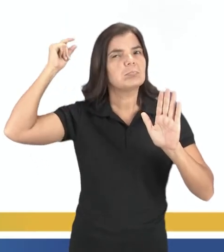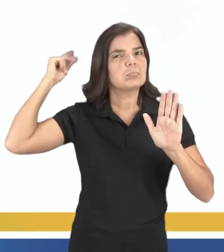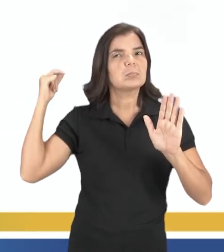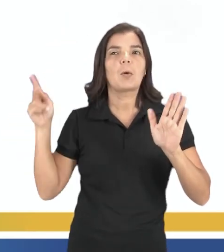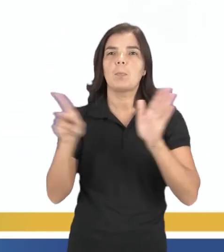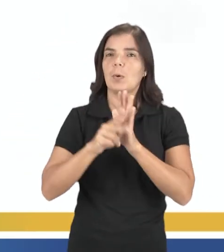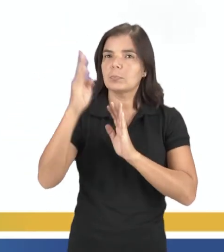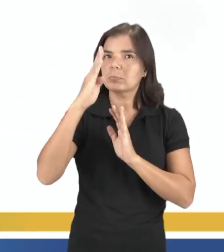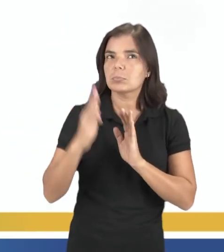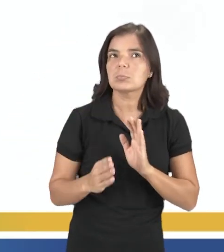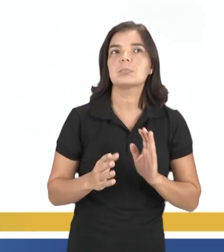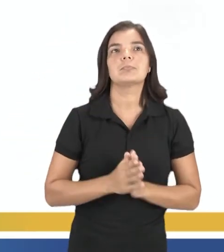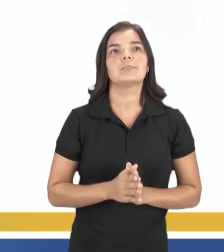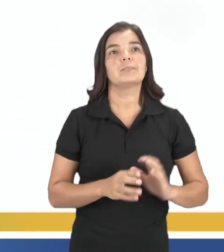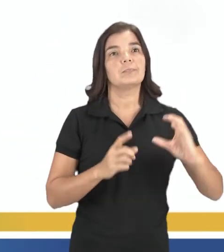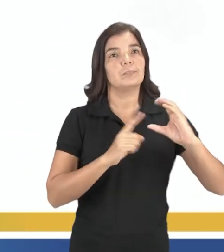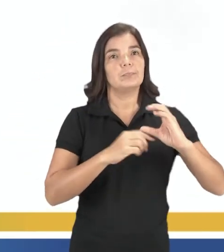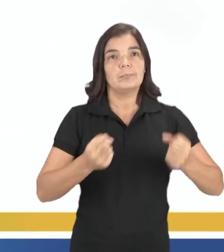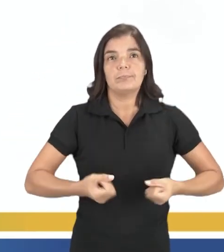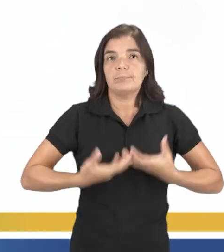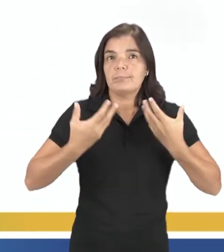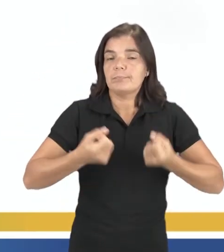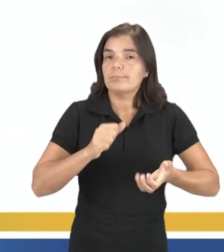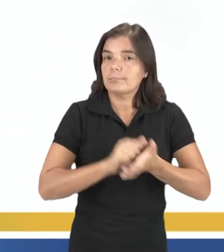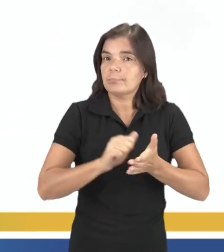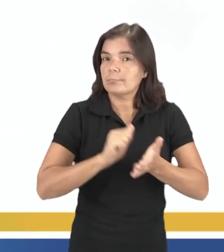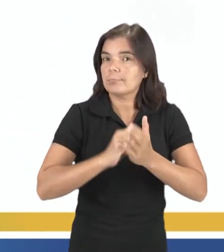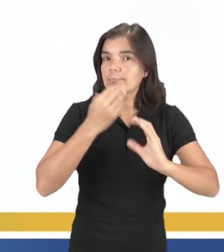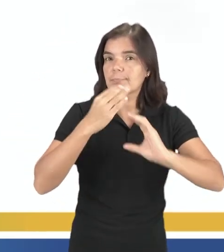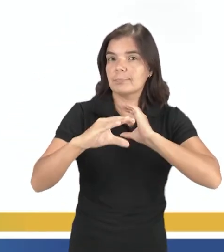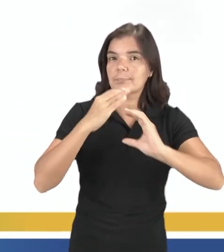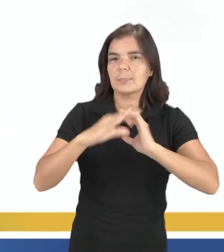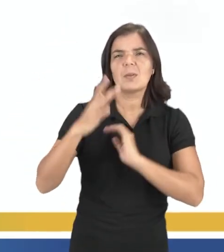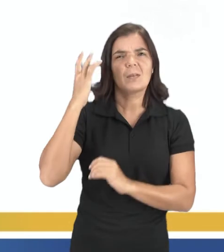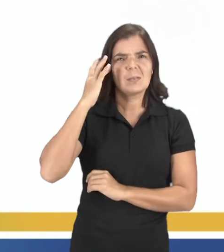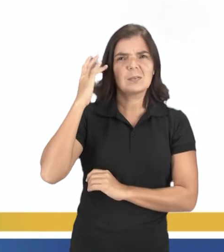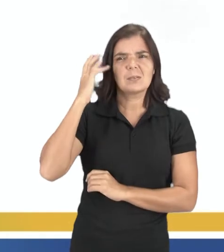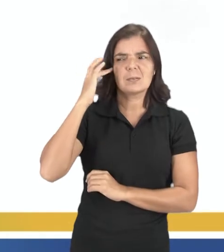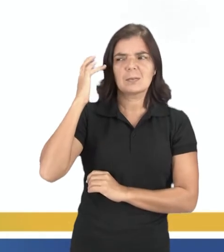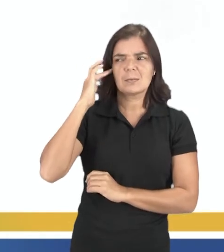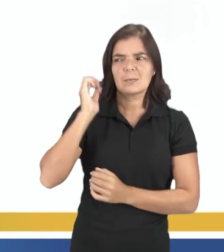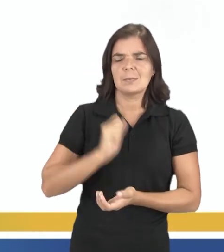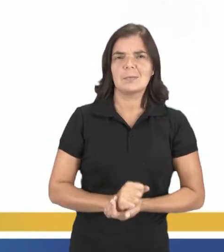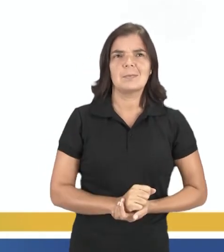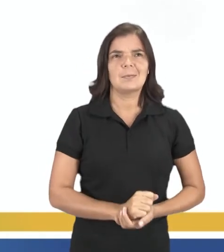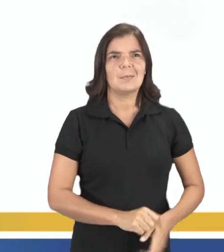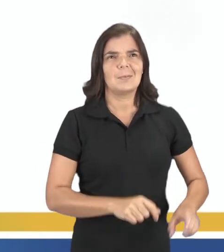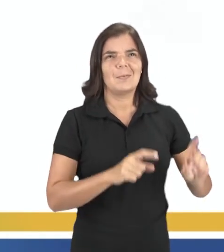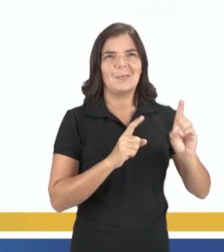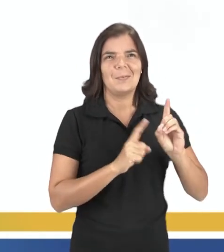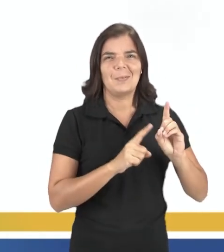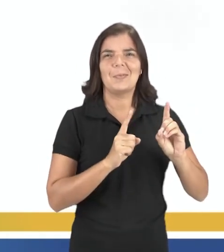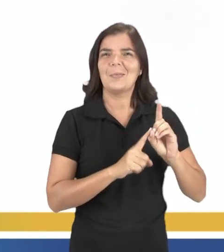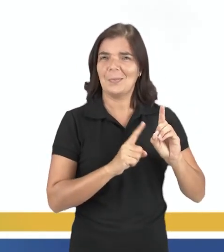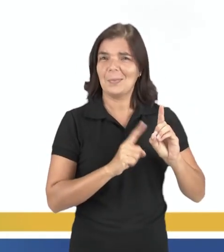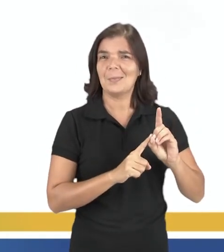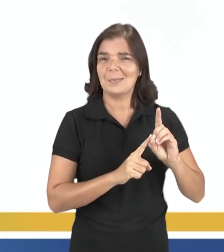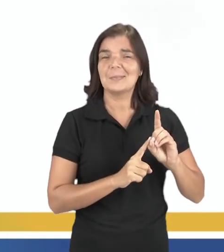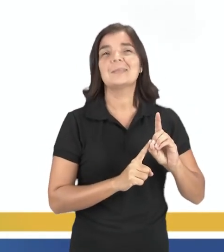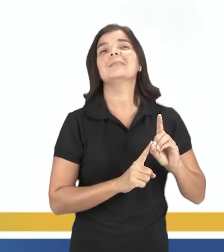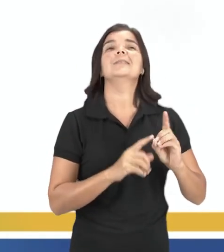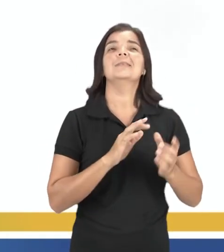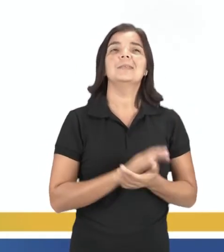Na inspiração das composições musicais? Será, gente? Nos traços marcados pela xilogravura nordestina?